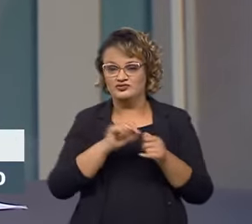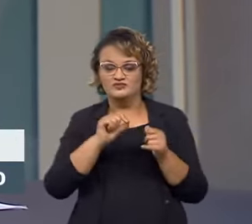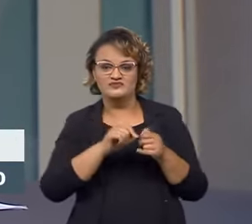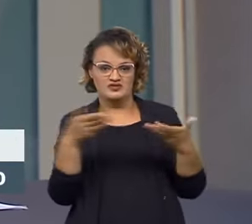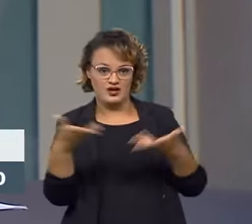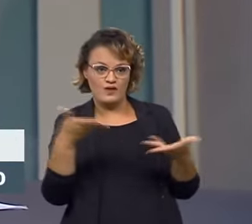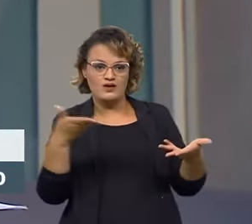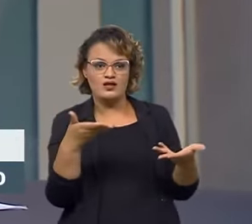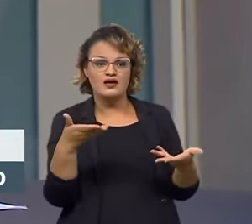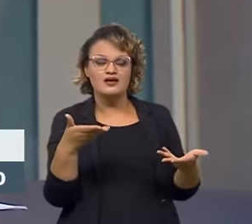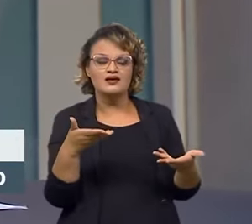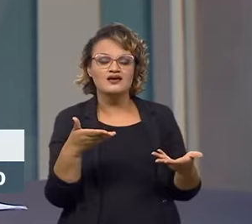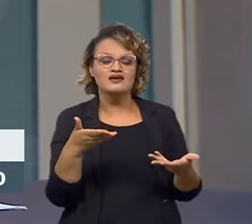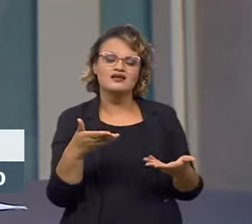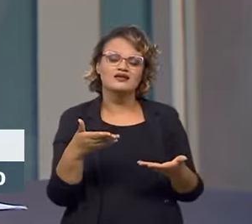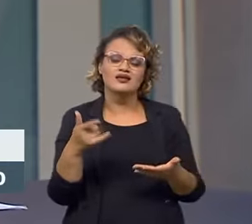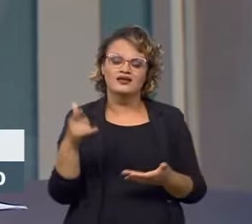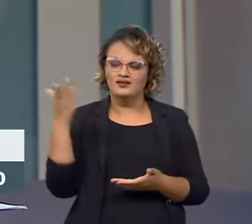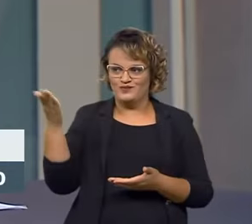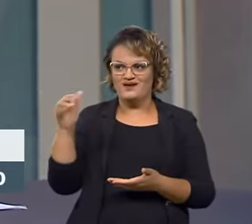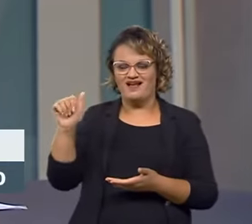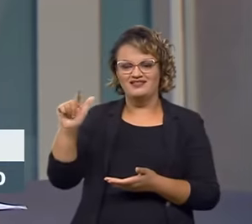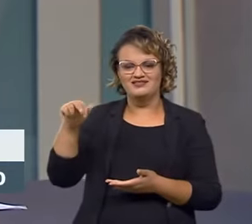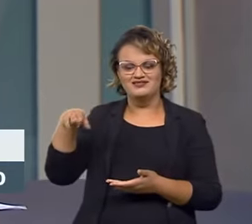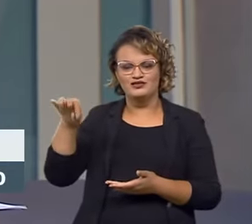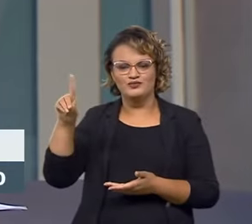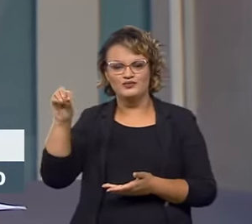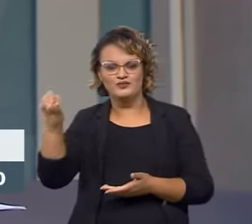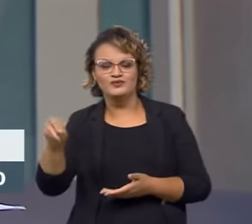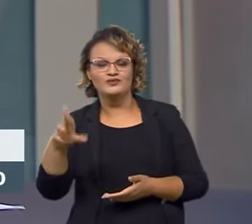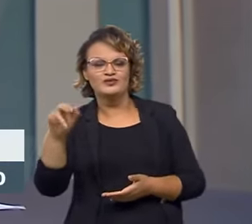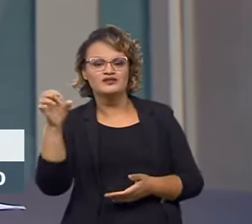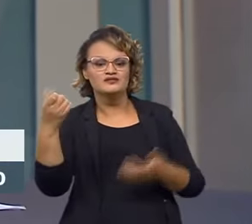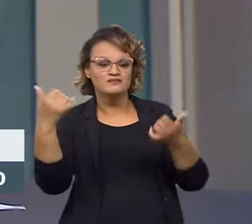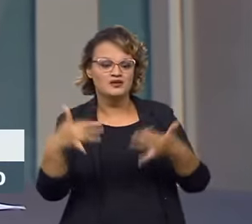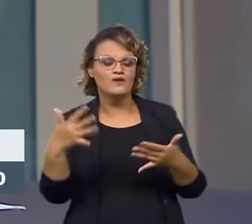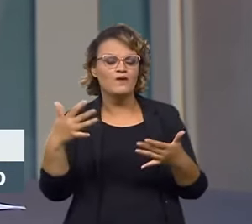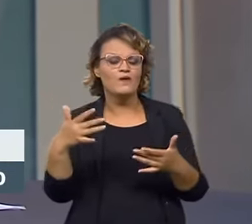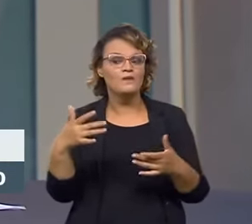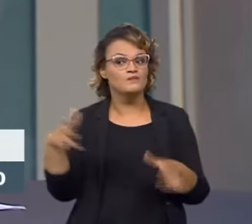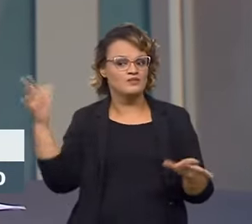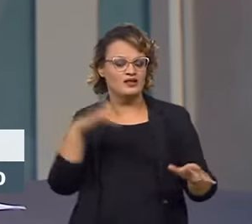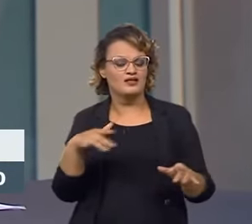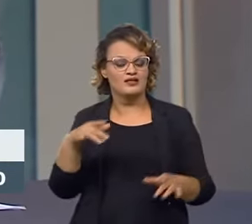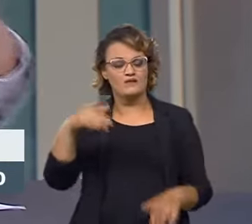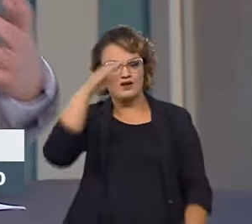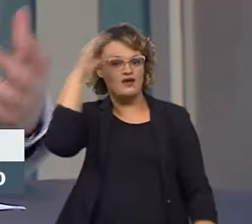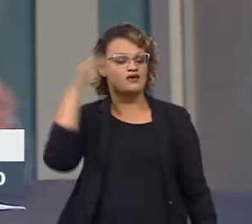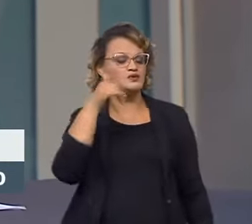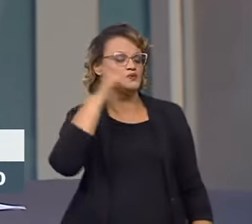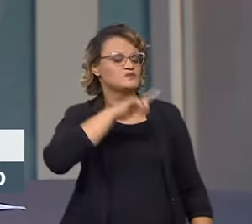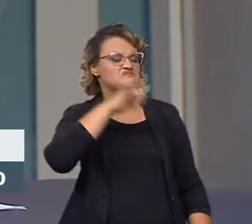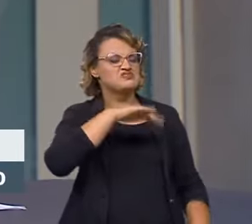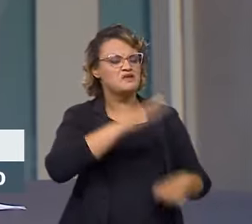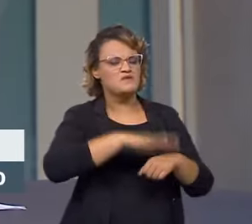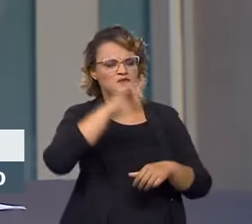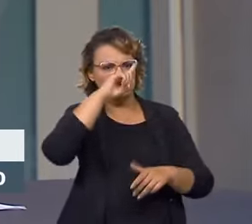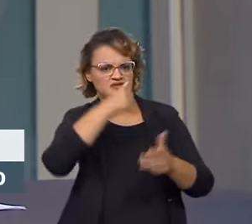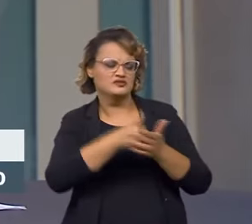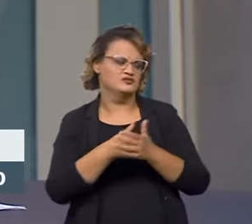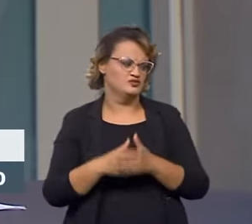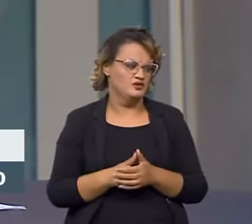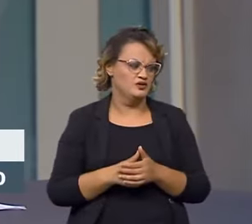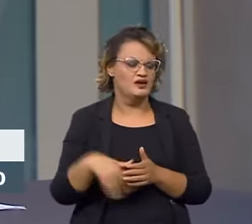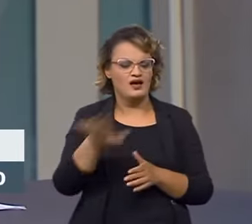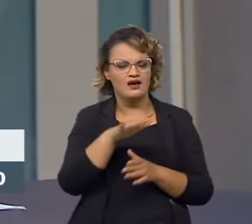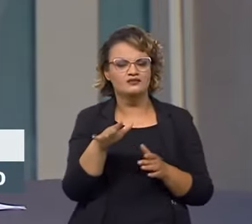até resgatando o que foi dito aqui pelo próprio Alessandro, de empoderar o próprio consumidor nesse processo todo de vigilância de